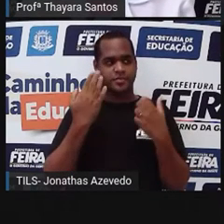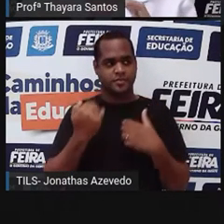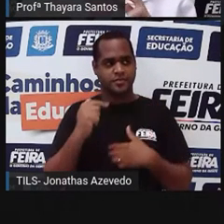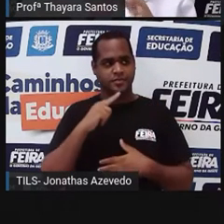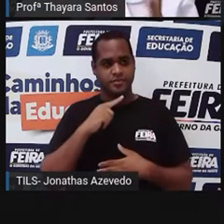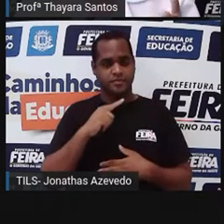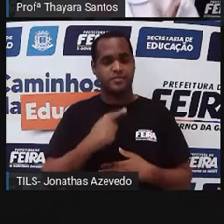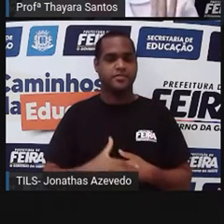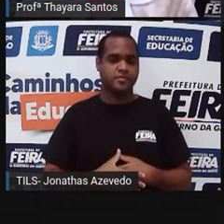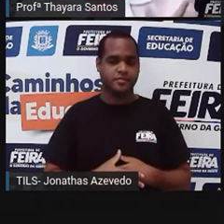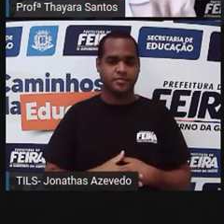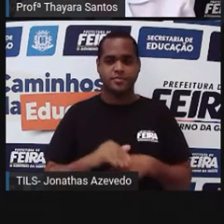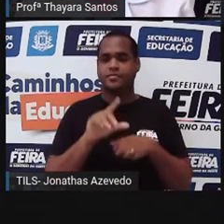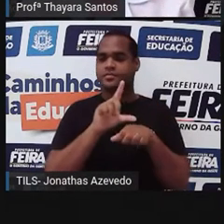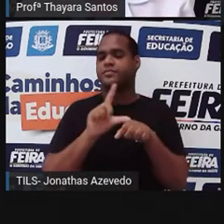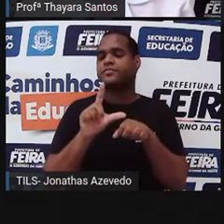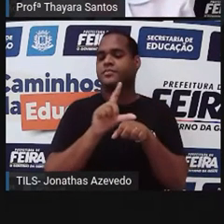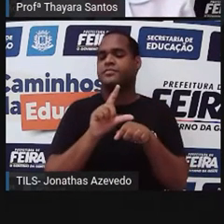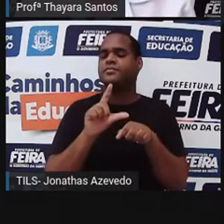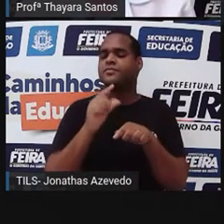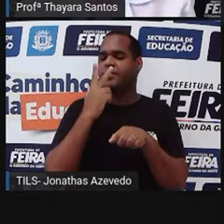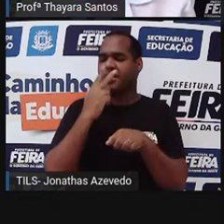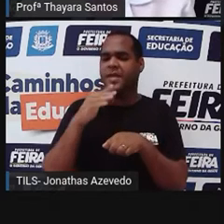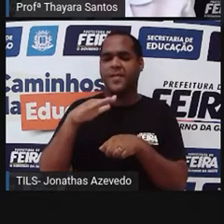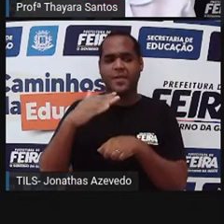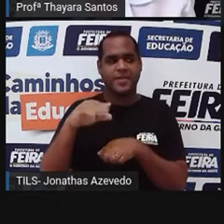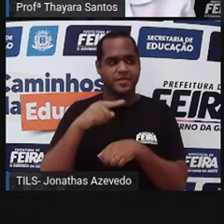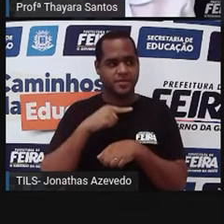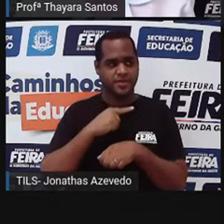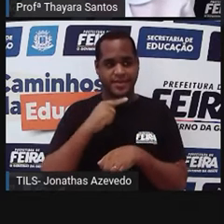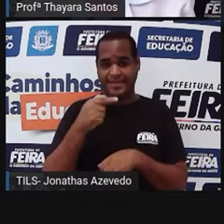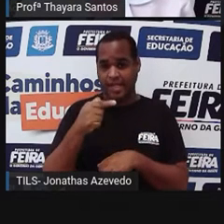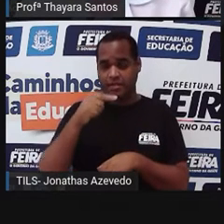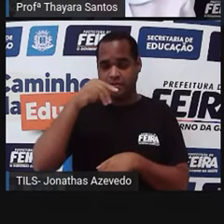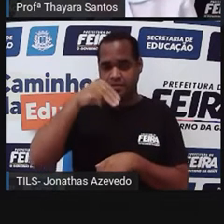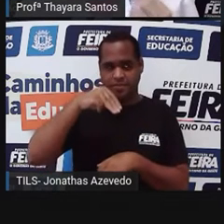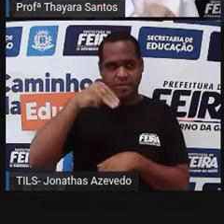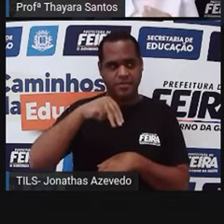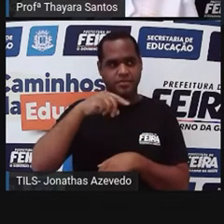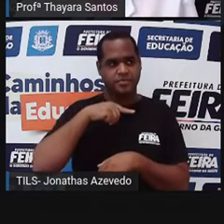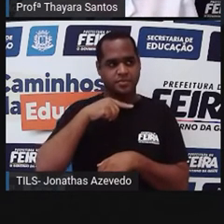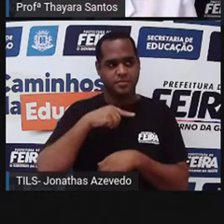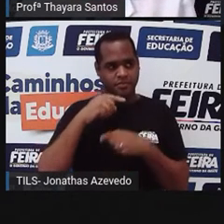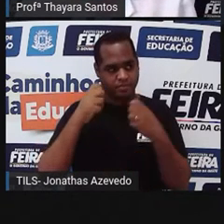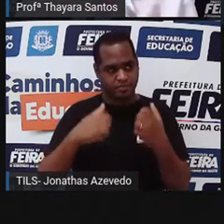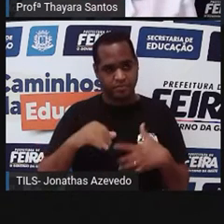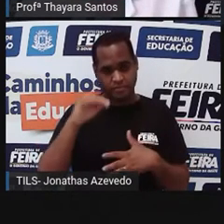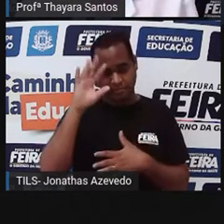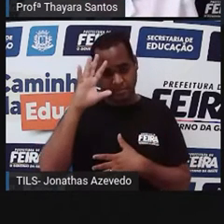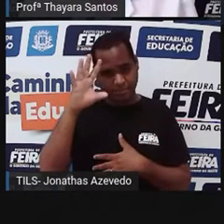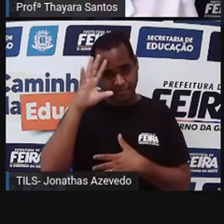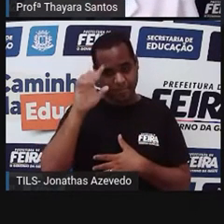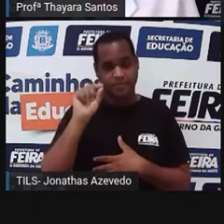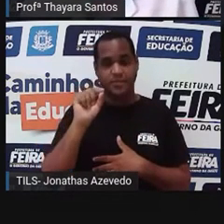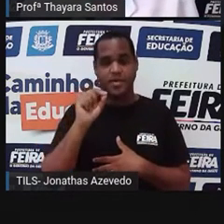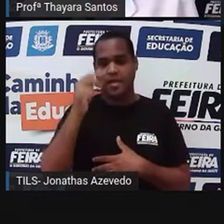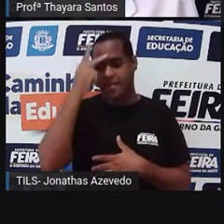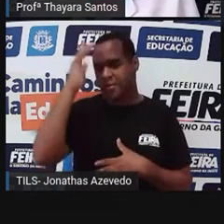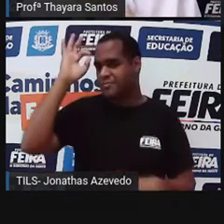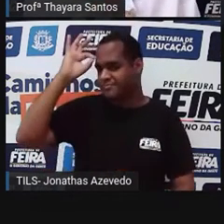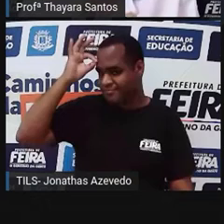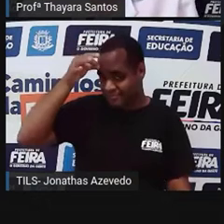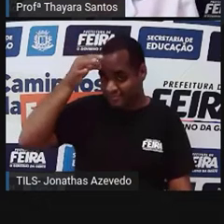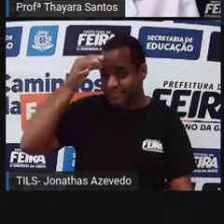delgado, ele tem mais ou menos aí 7 metros, sabiam? Imaginem que a gente tem, um adulto tem 7